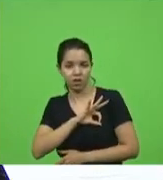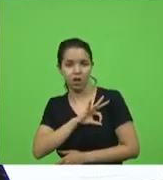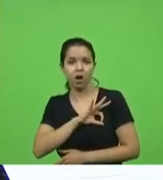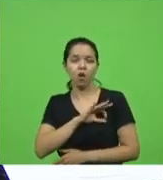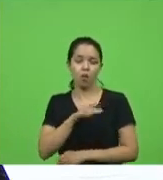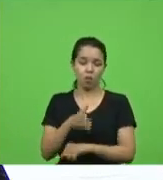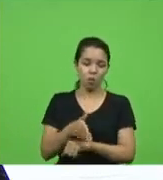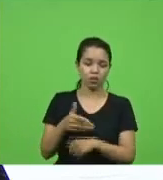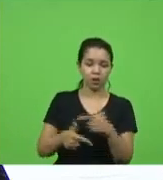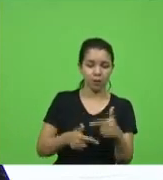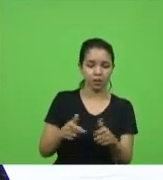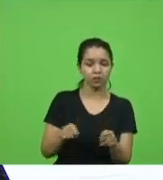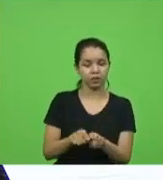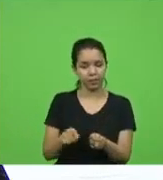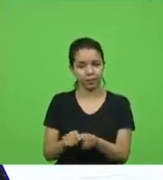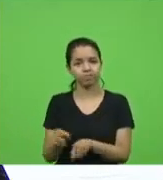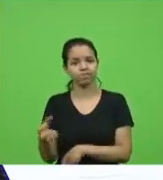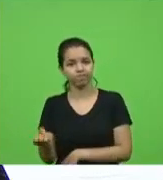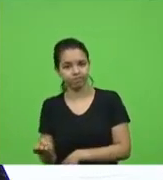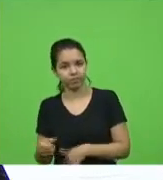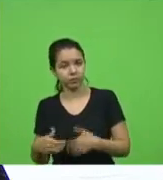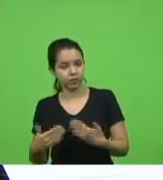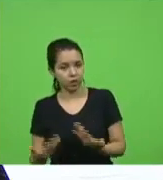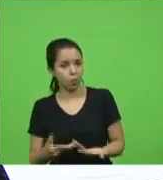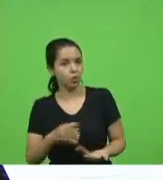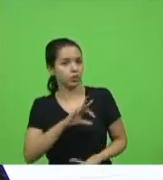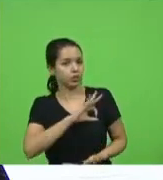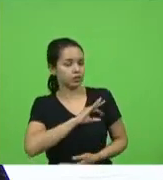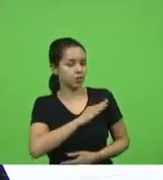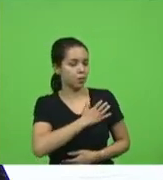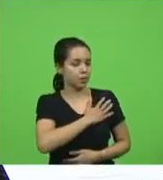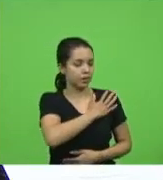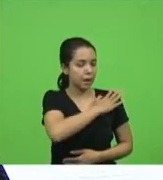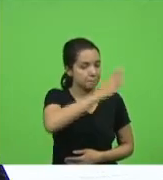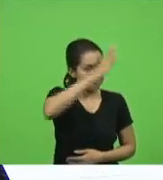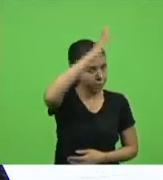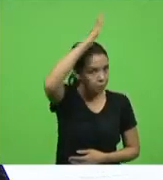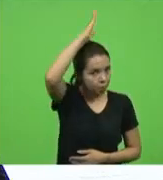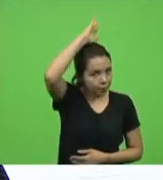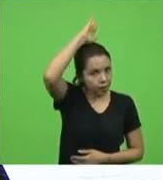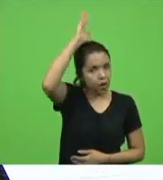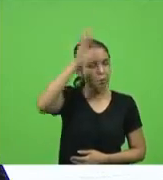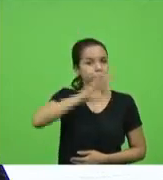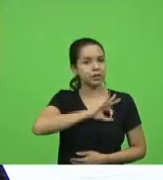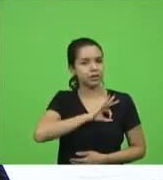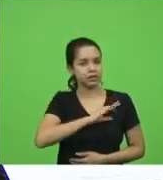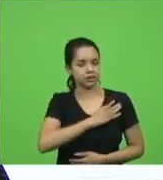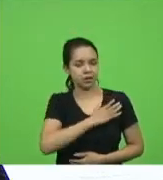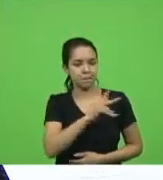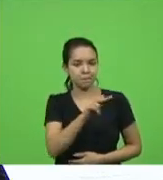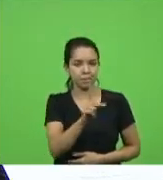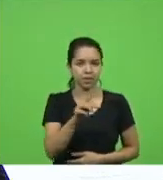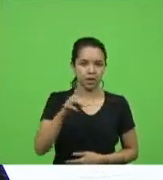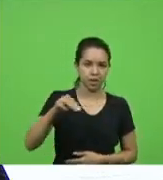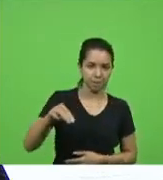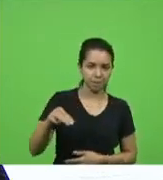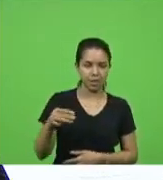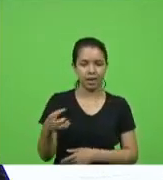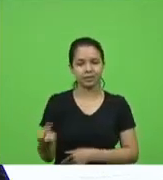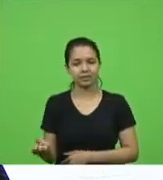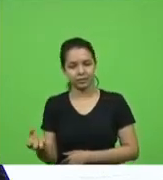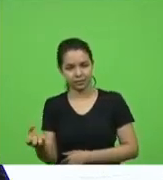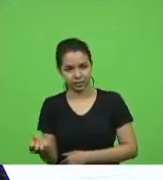dos da reserva então policial militar bombeiro policial militar PM reserva